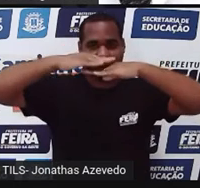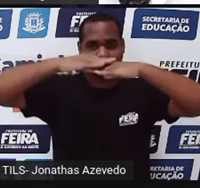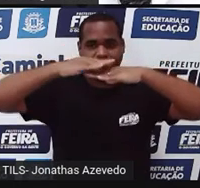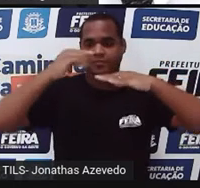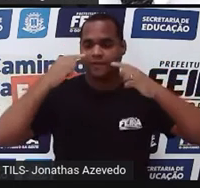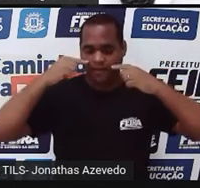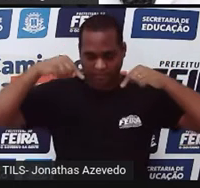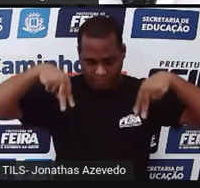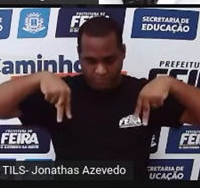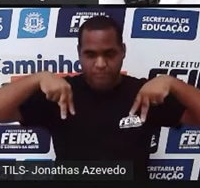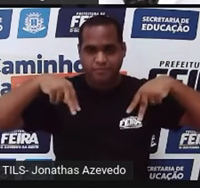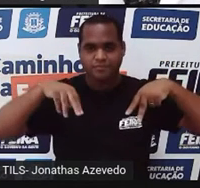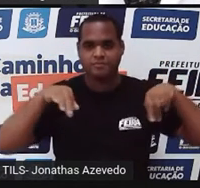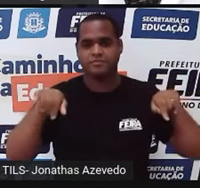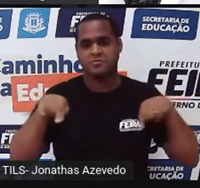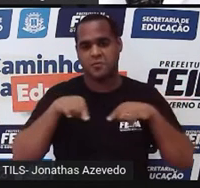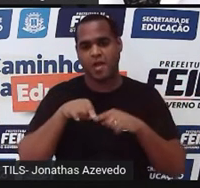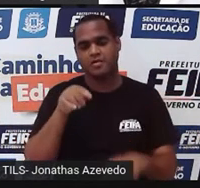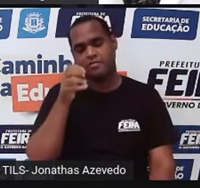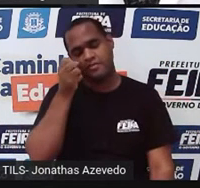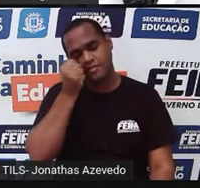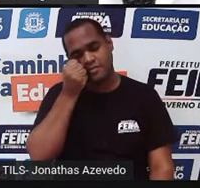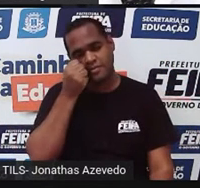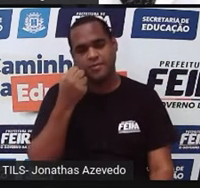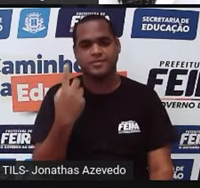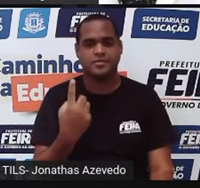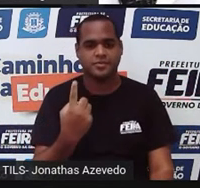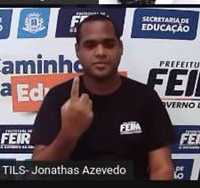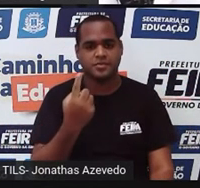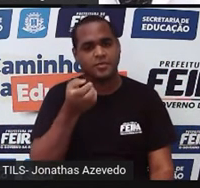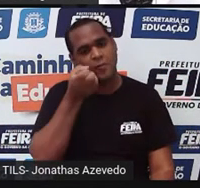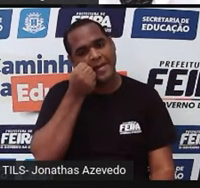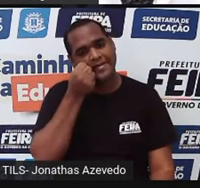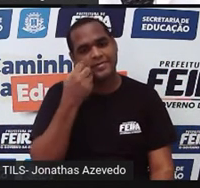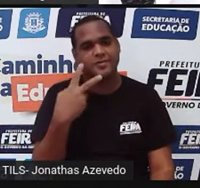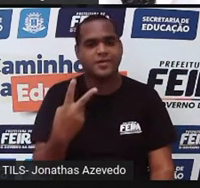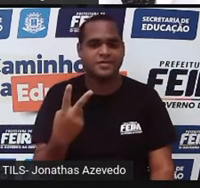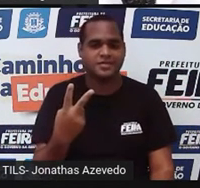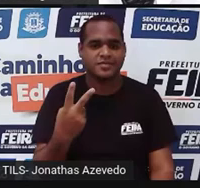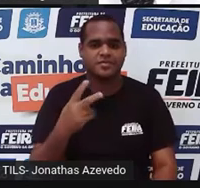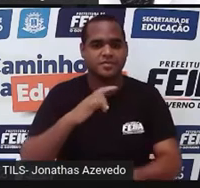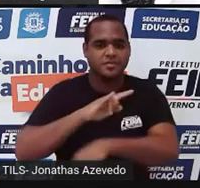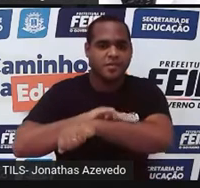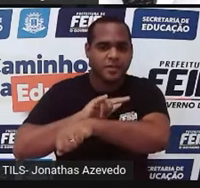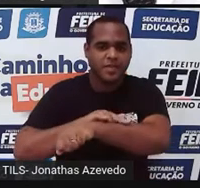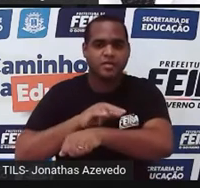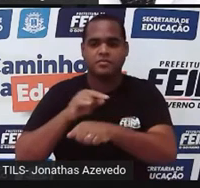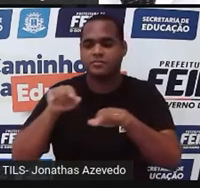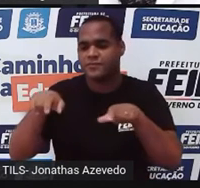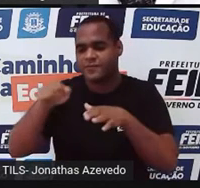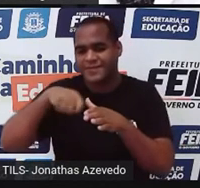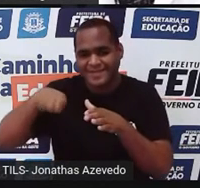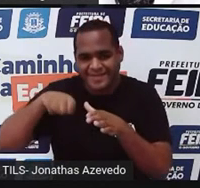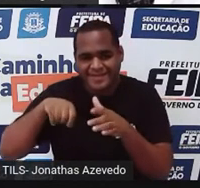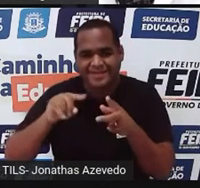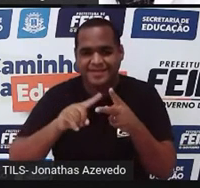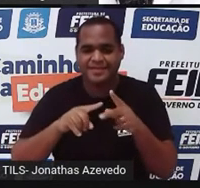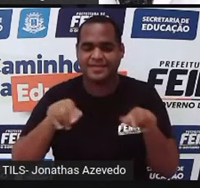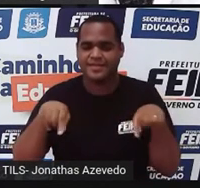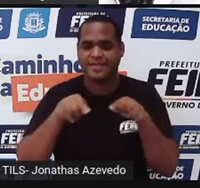nessa casa um quarto, está chamado de quarto 1, quarto 2, banheiro, cozinha e sala.